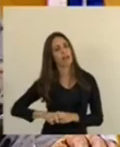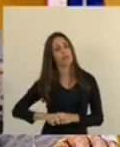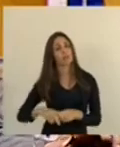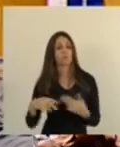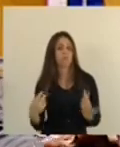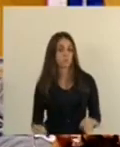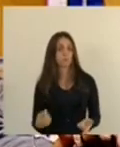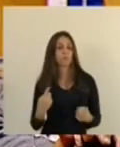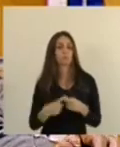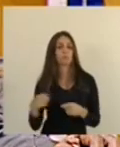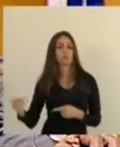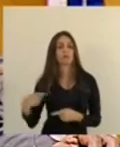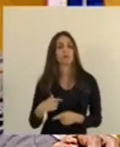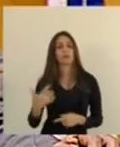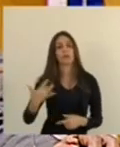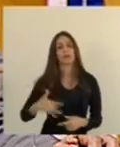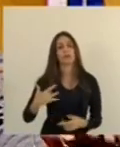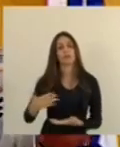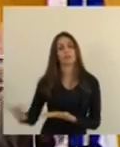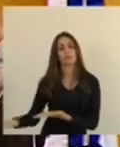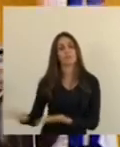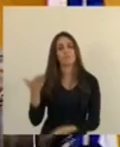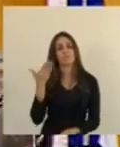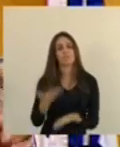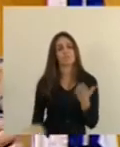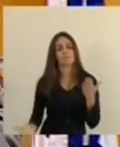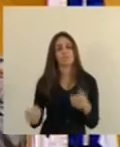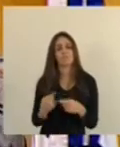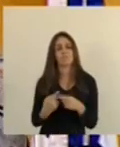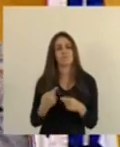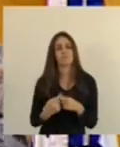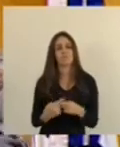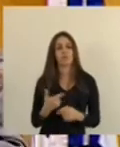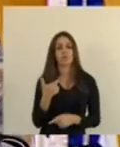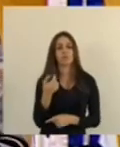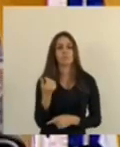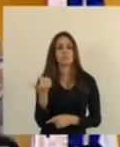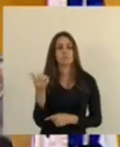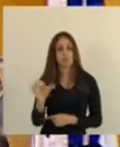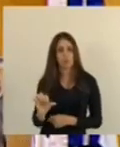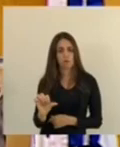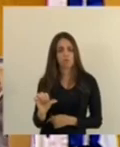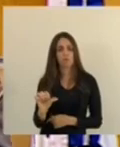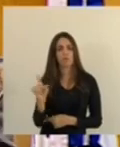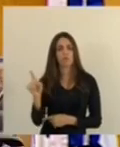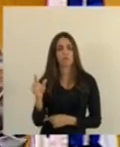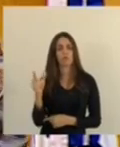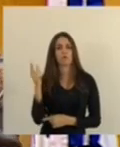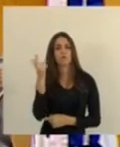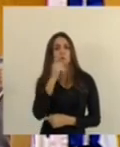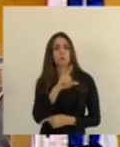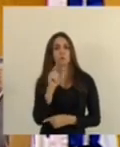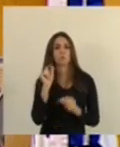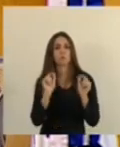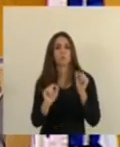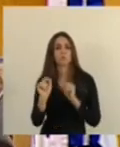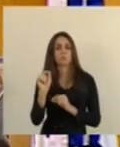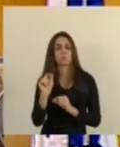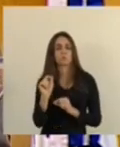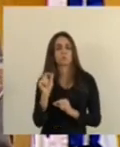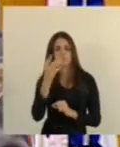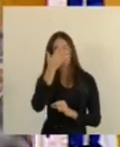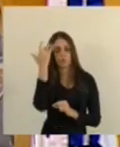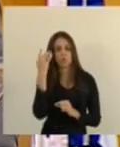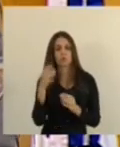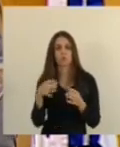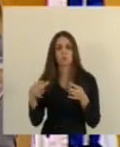levaram um drible espetacular bem diferente de 2019 quando as contas os contras né